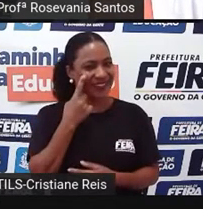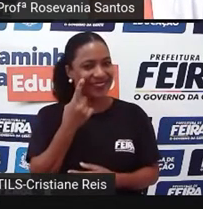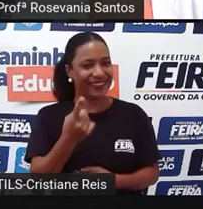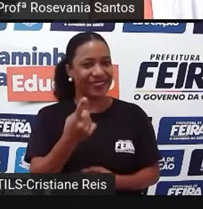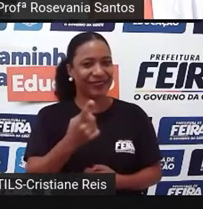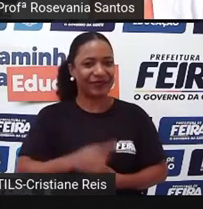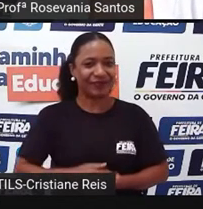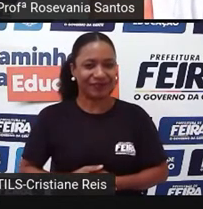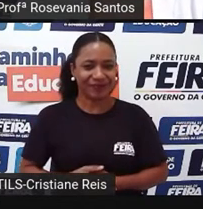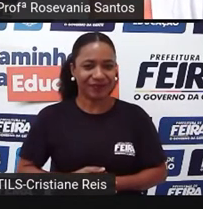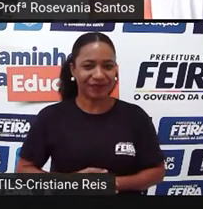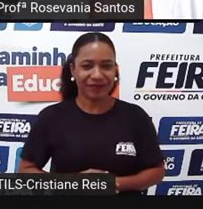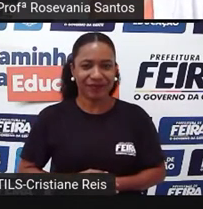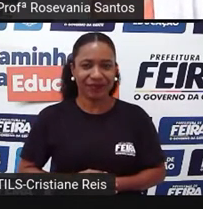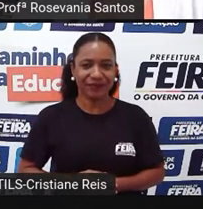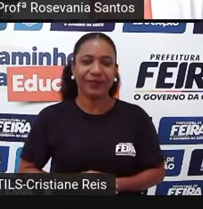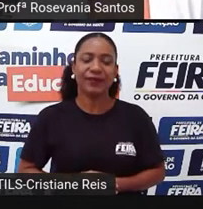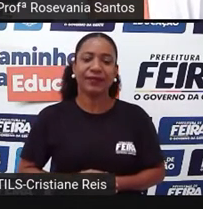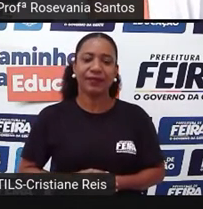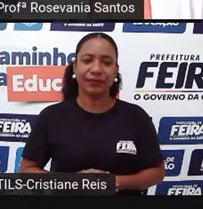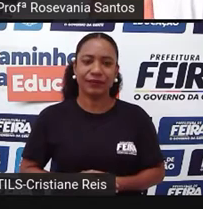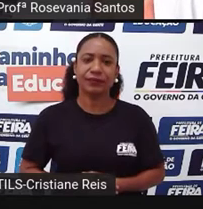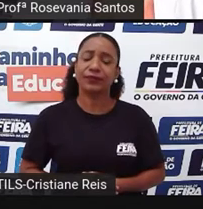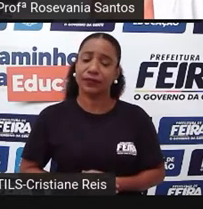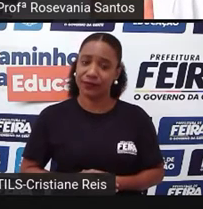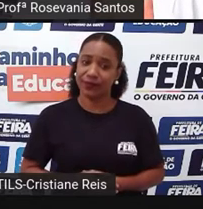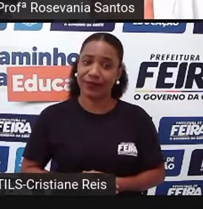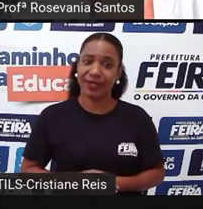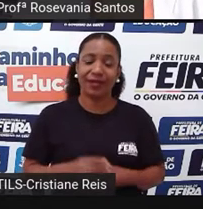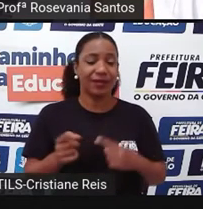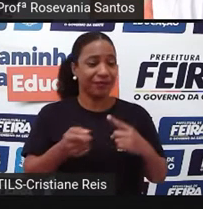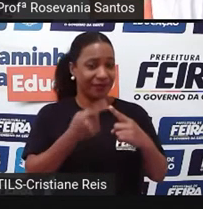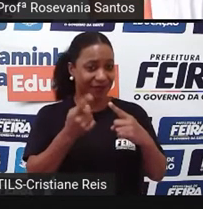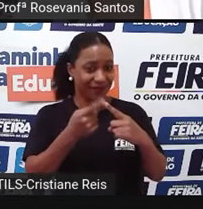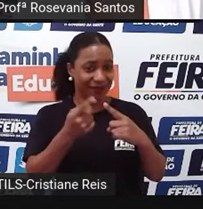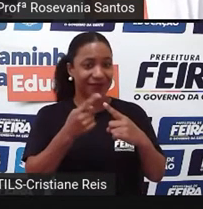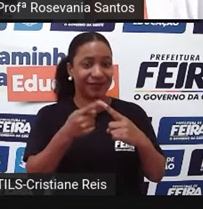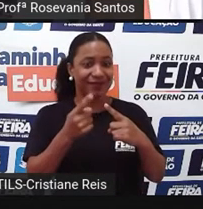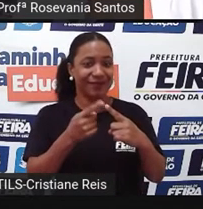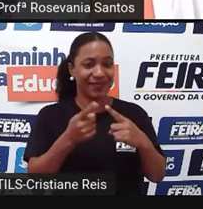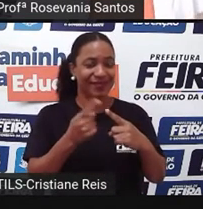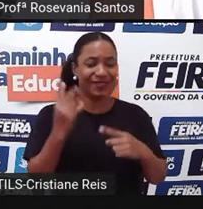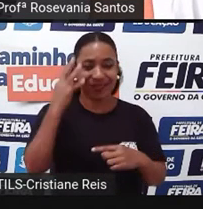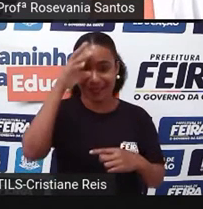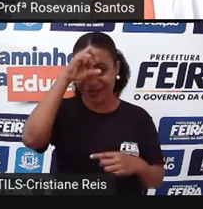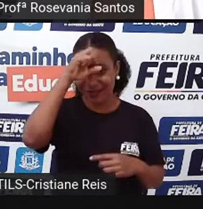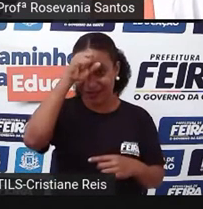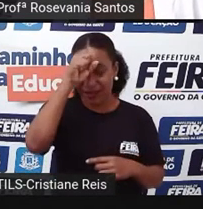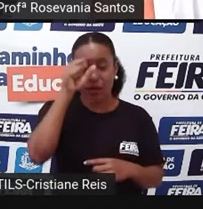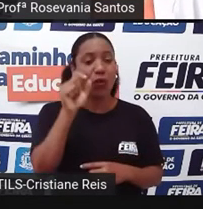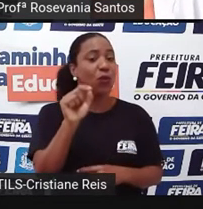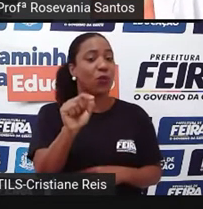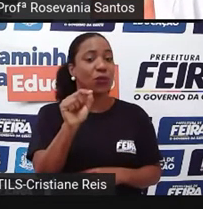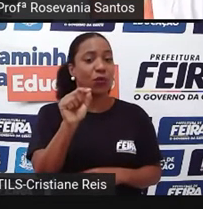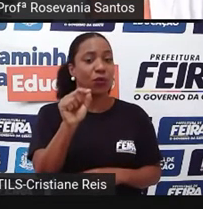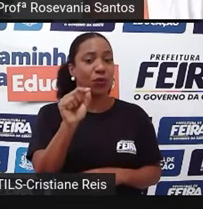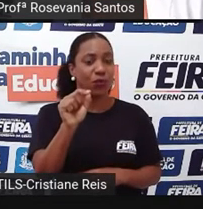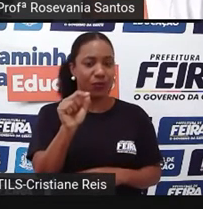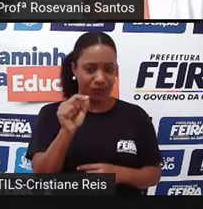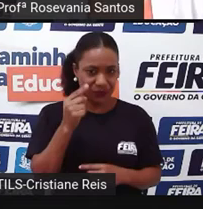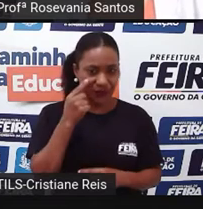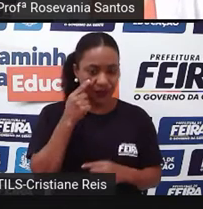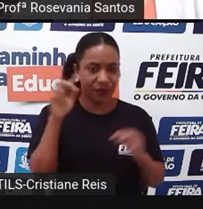Então, começando, né, a nossa aula de hoje, a gente não poderia deixar de trabalhar o que é relevo.